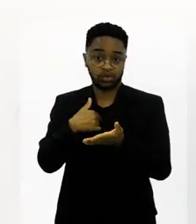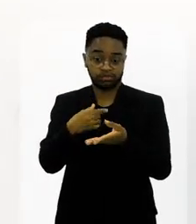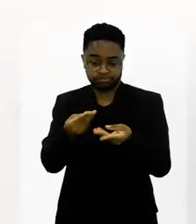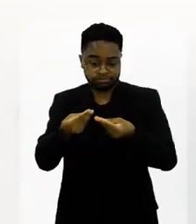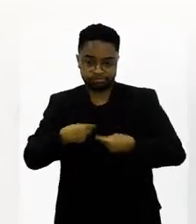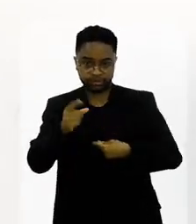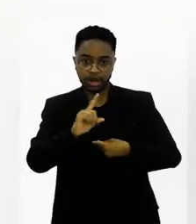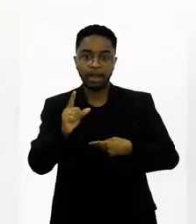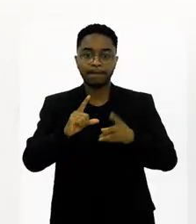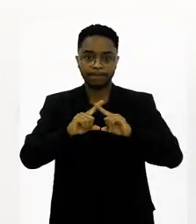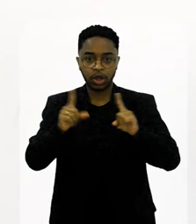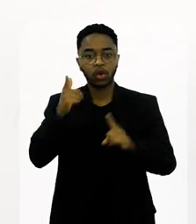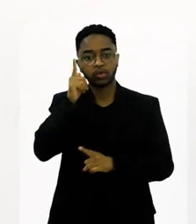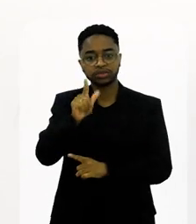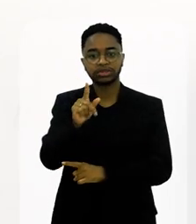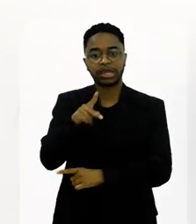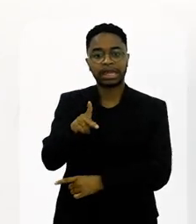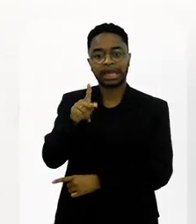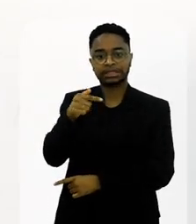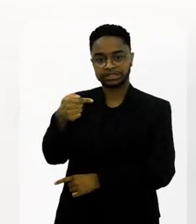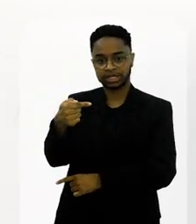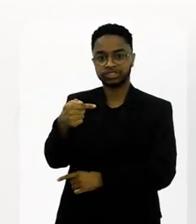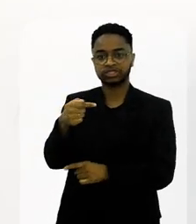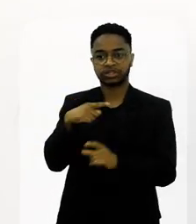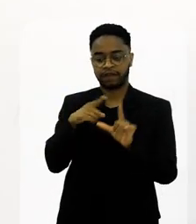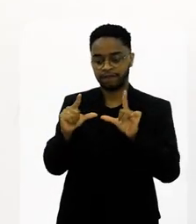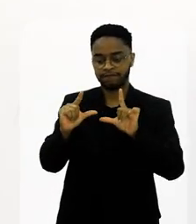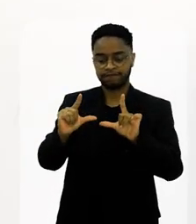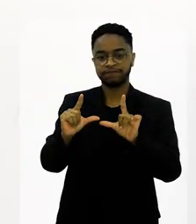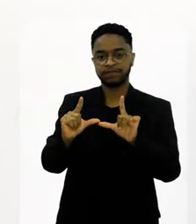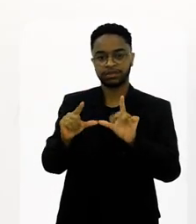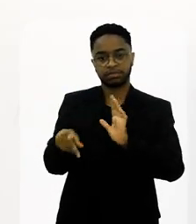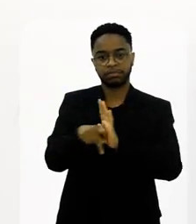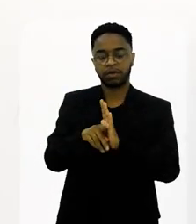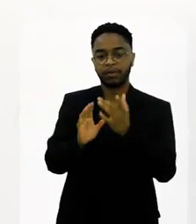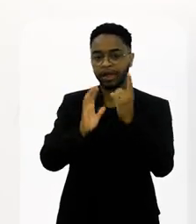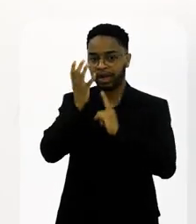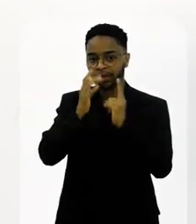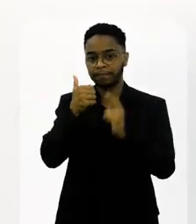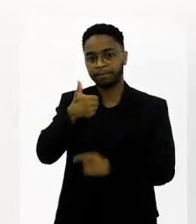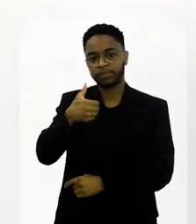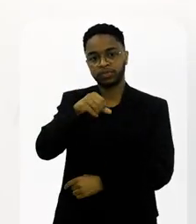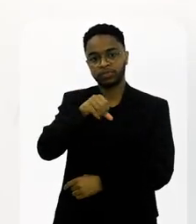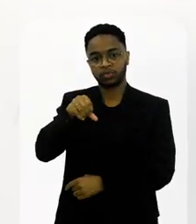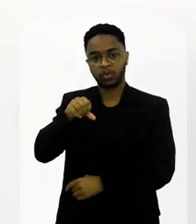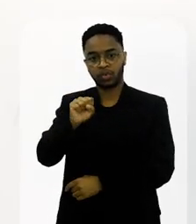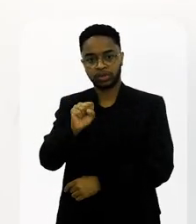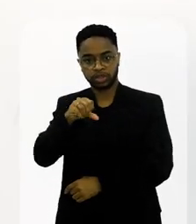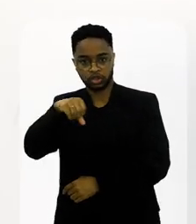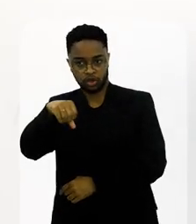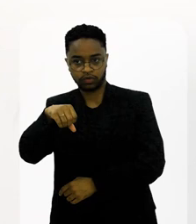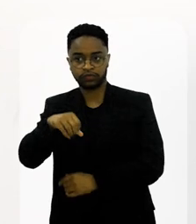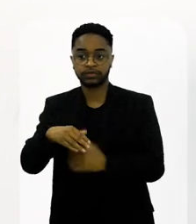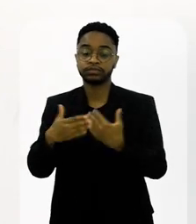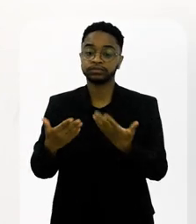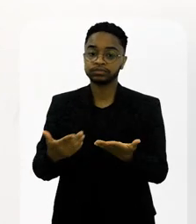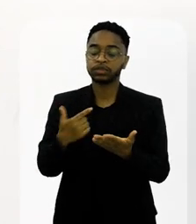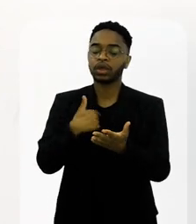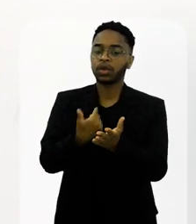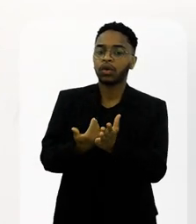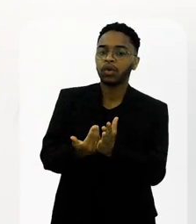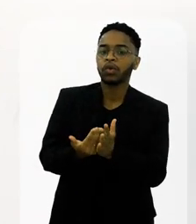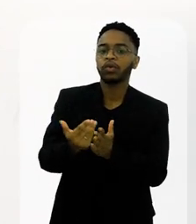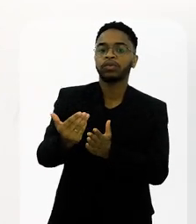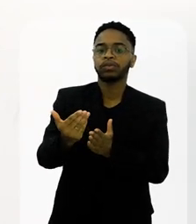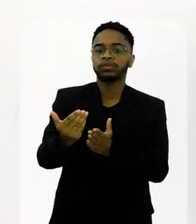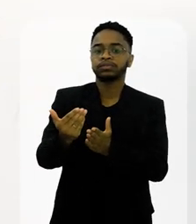ganhei o disco, ganhei a fita. Ganhei o cassete, que eu tenho até hoje o cassetezinho do Carnaval de 89. E